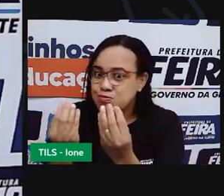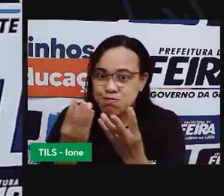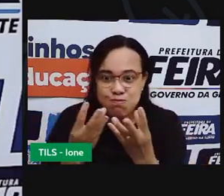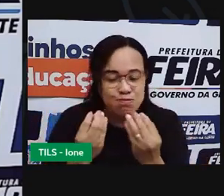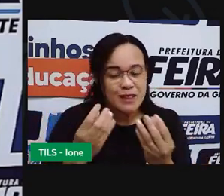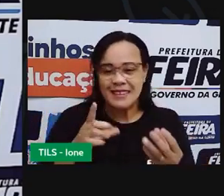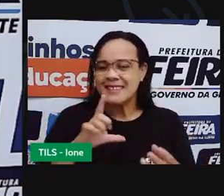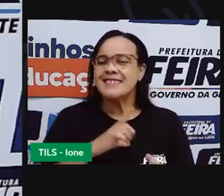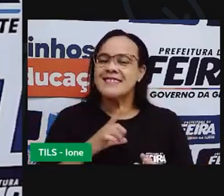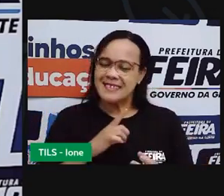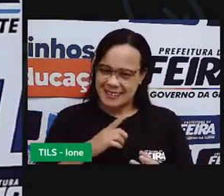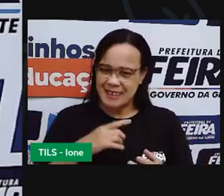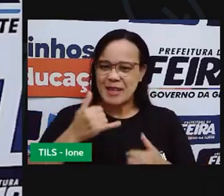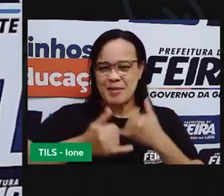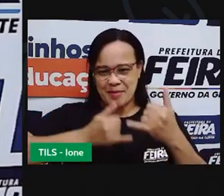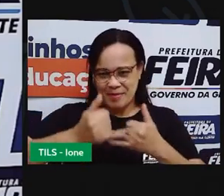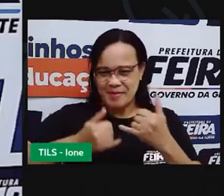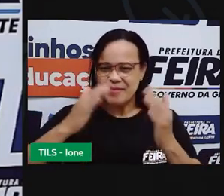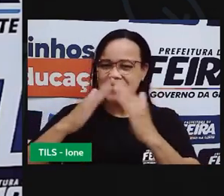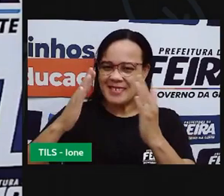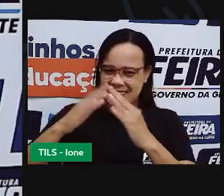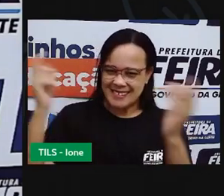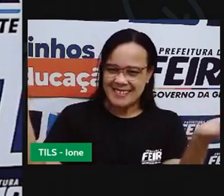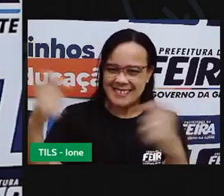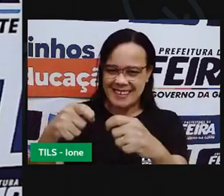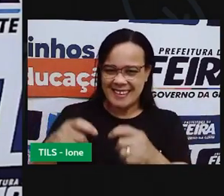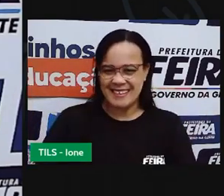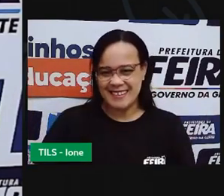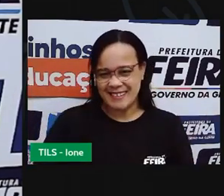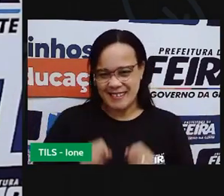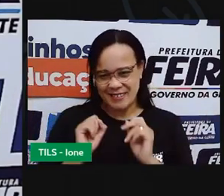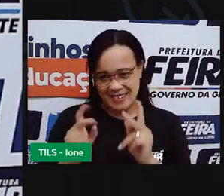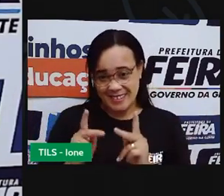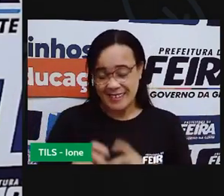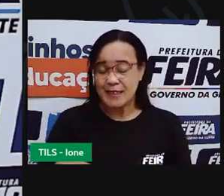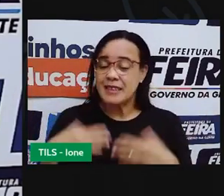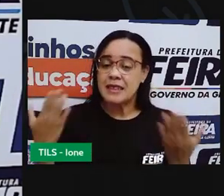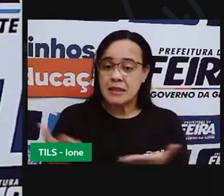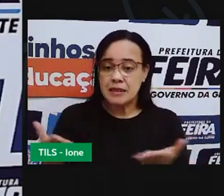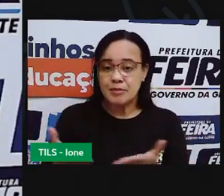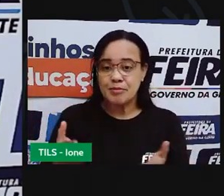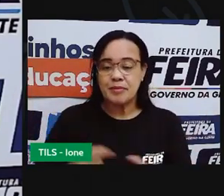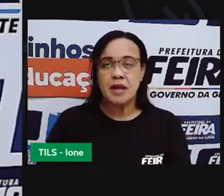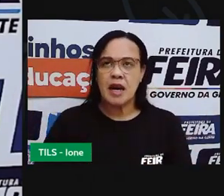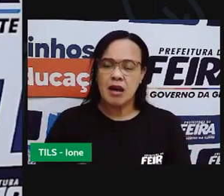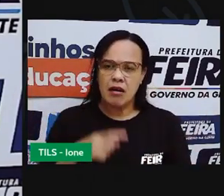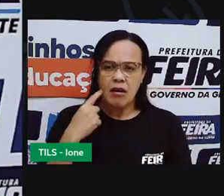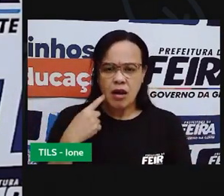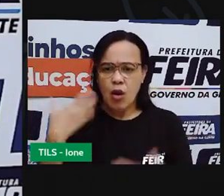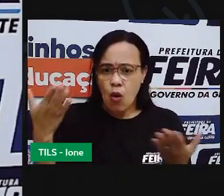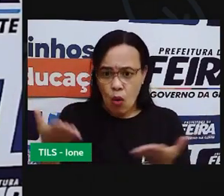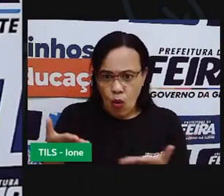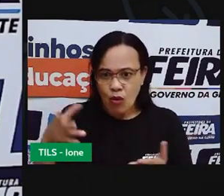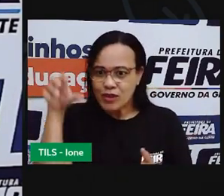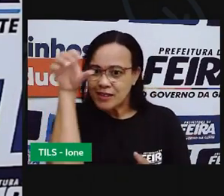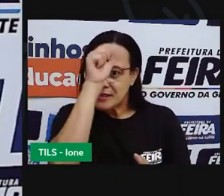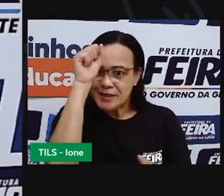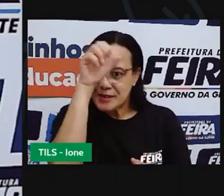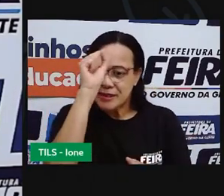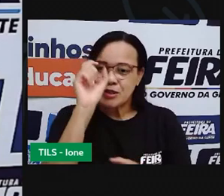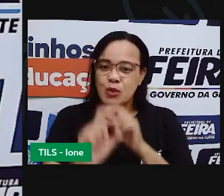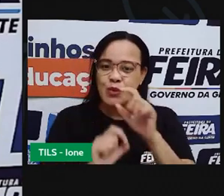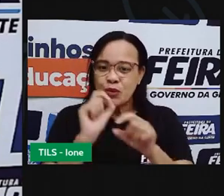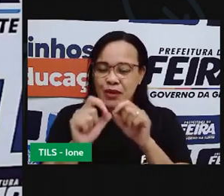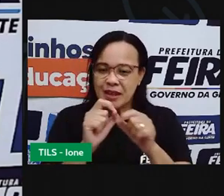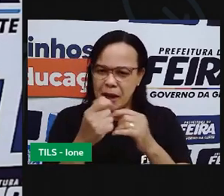divertir brincando aí na sua casa. Tá? A gente viu também a semelhança de som entre a